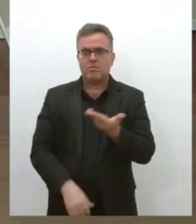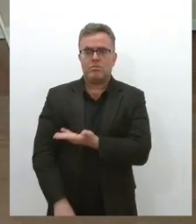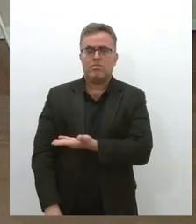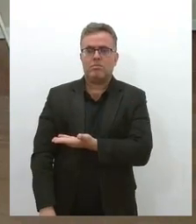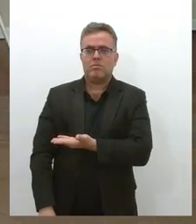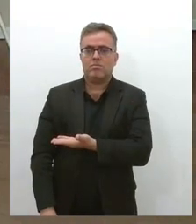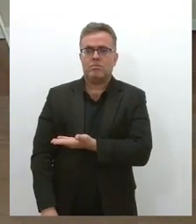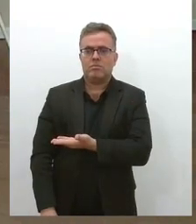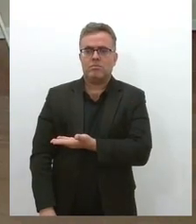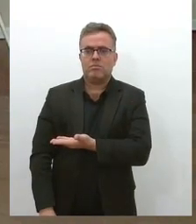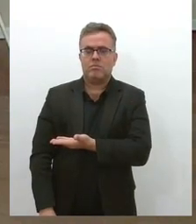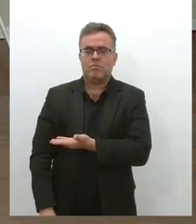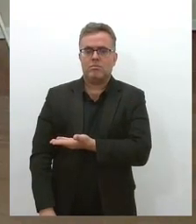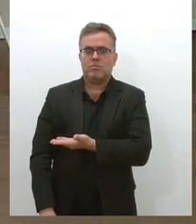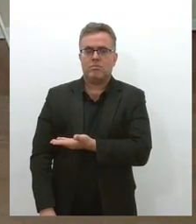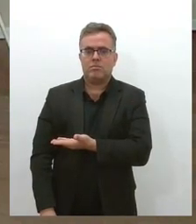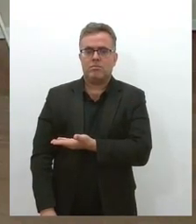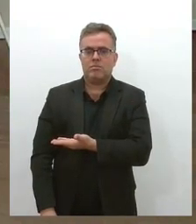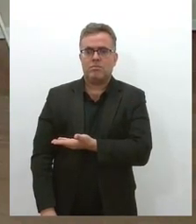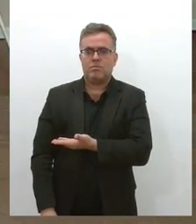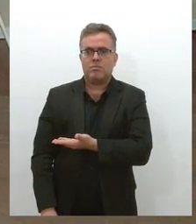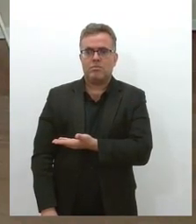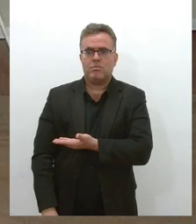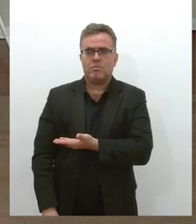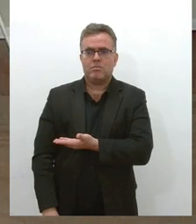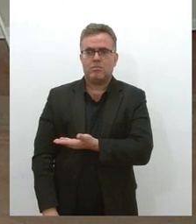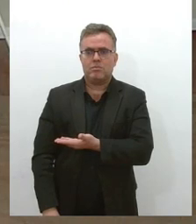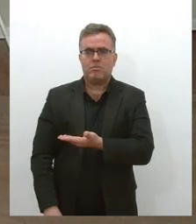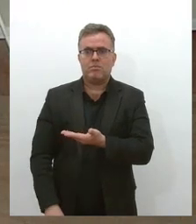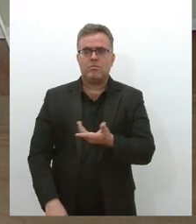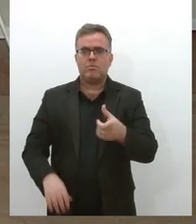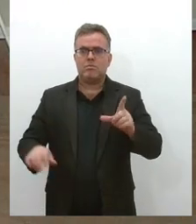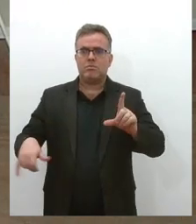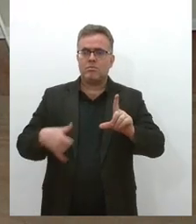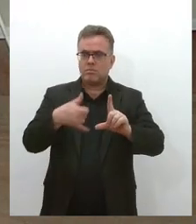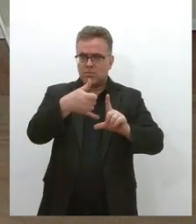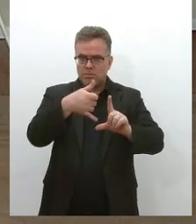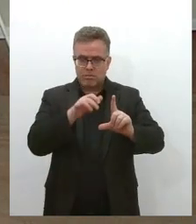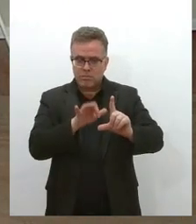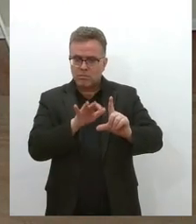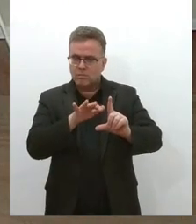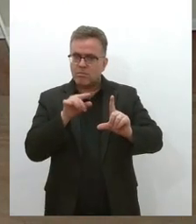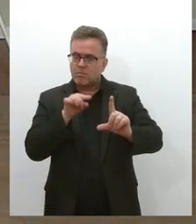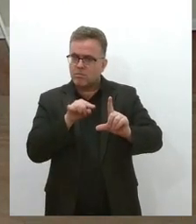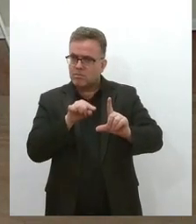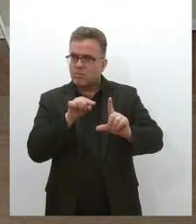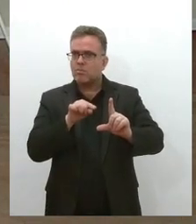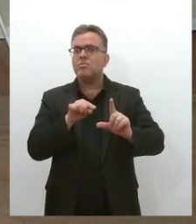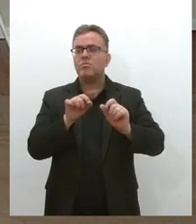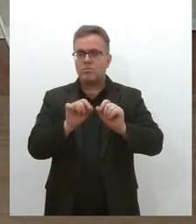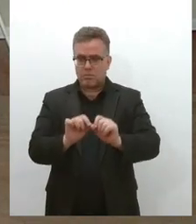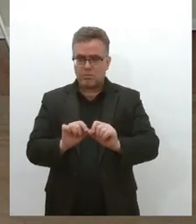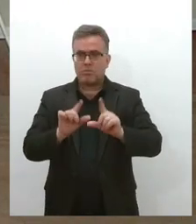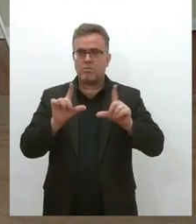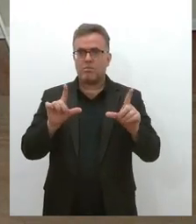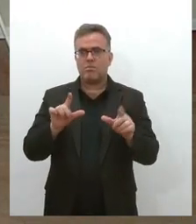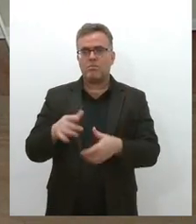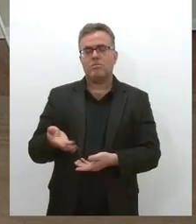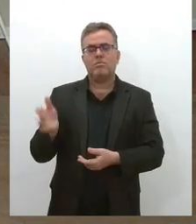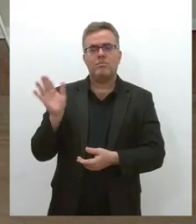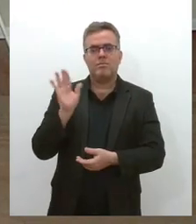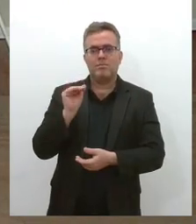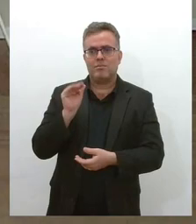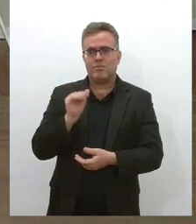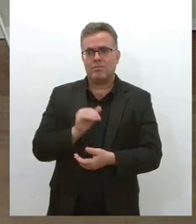arroba TV Alese 5.2, no Twitter, arroba TV Alese, você pode acompanhar a gente também no YouTube. Até o próximo Elas.